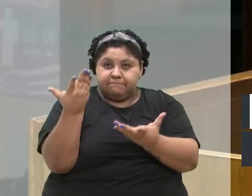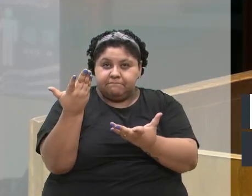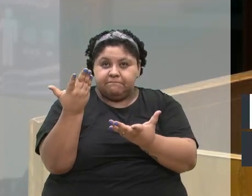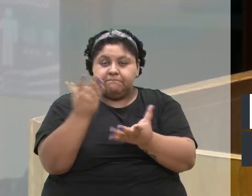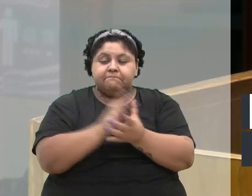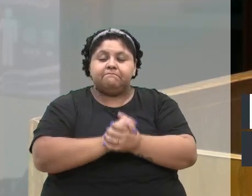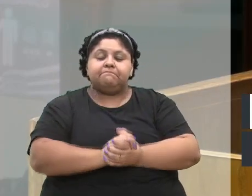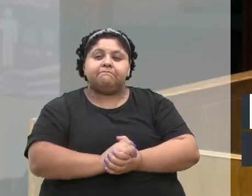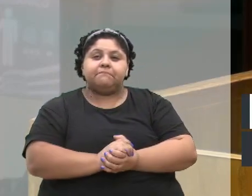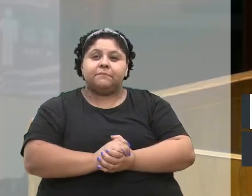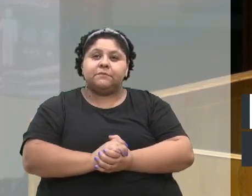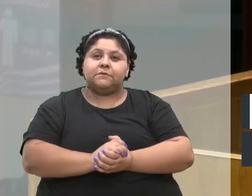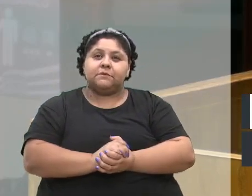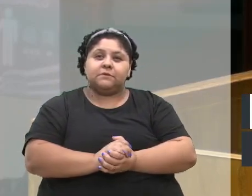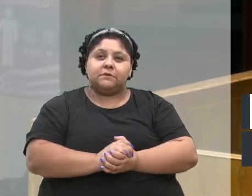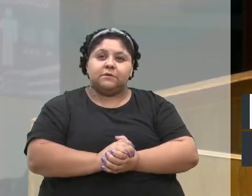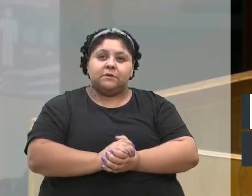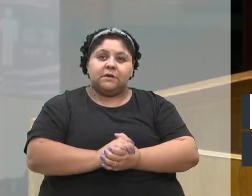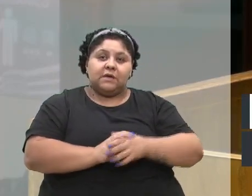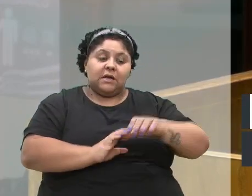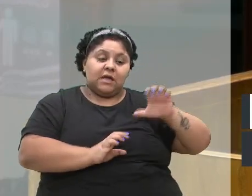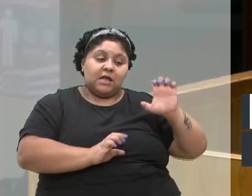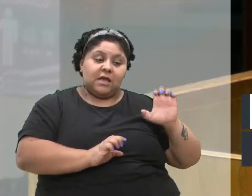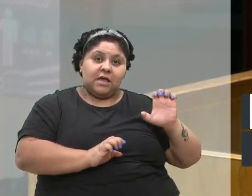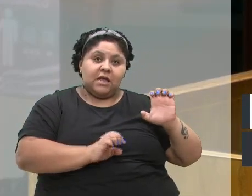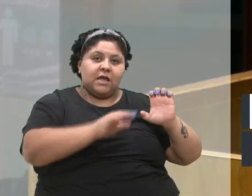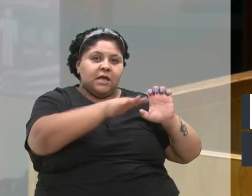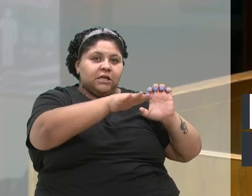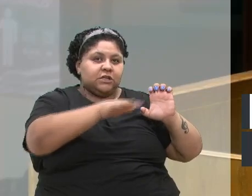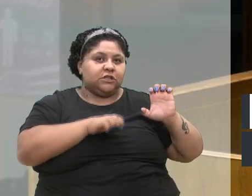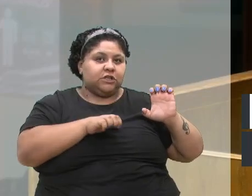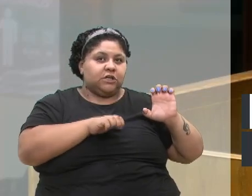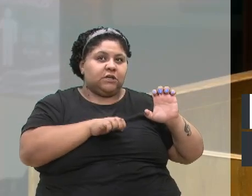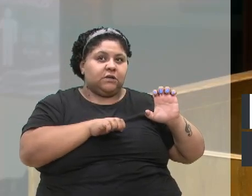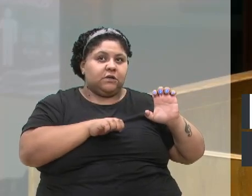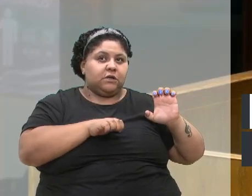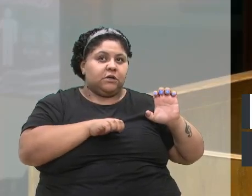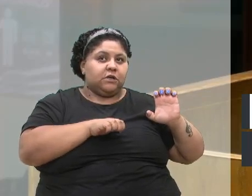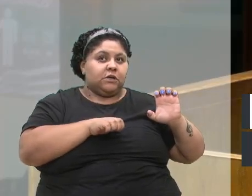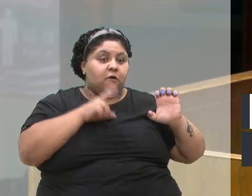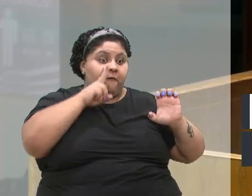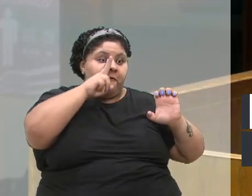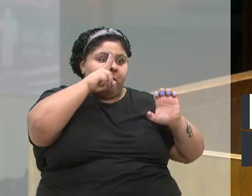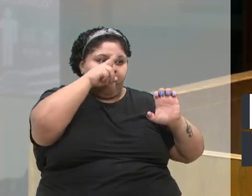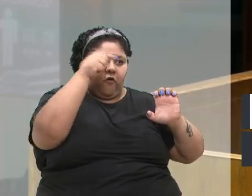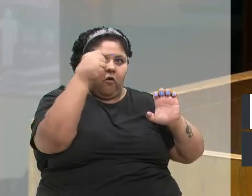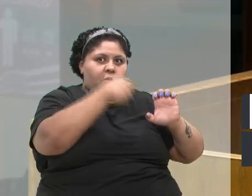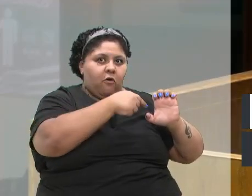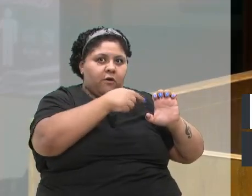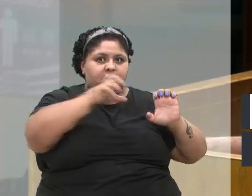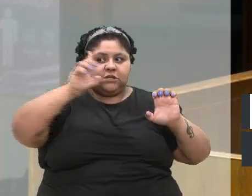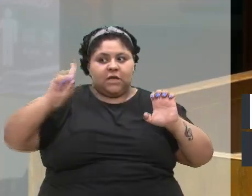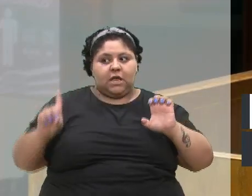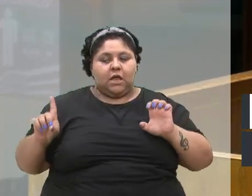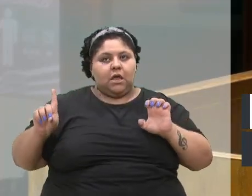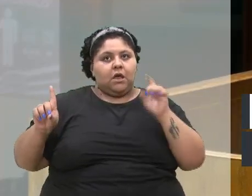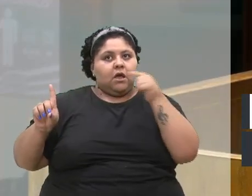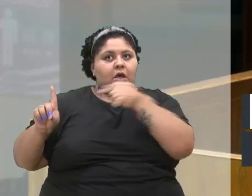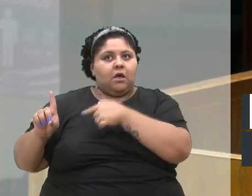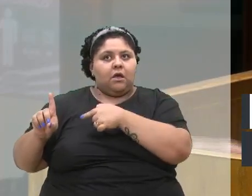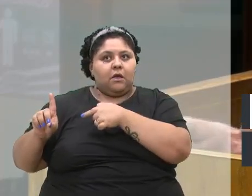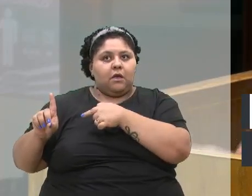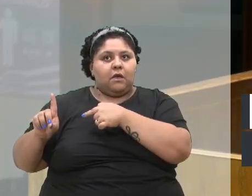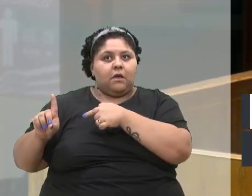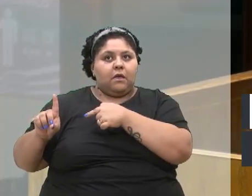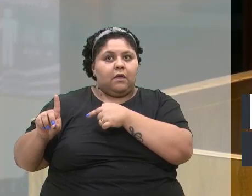aonde a esquerda, chamada por muitos de extrema esquerda, a direita, chamada por muitos